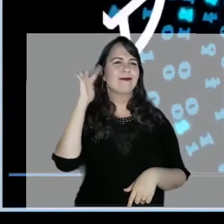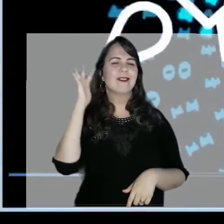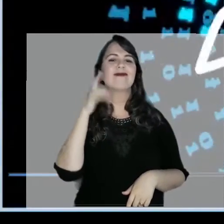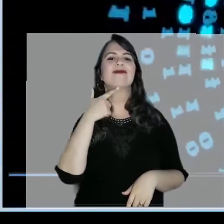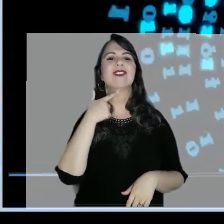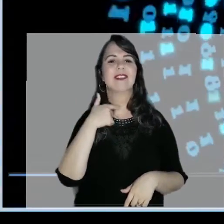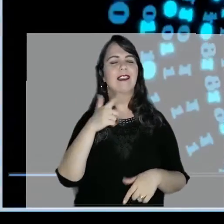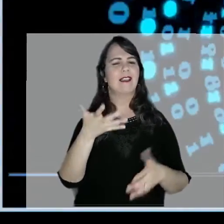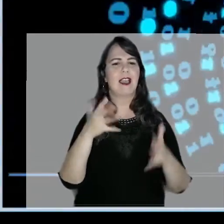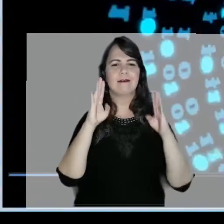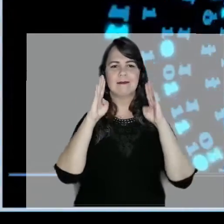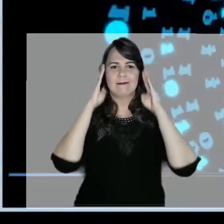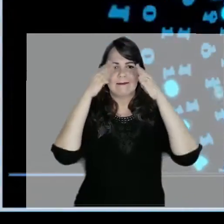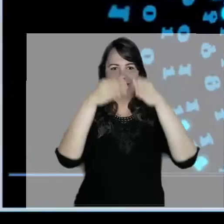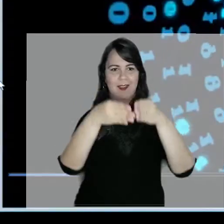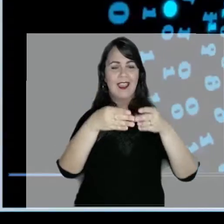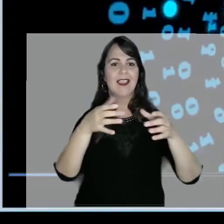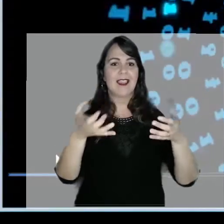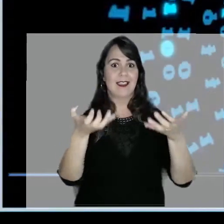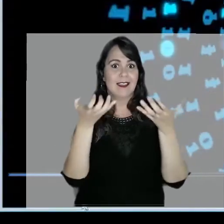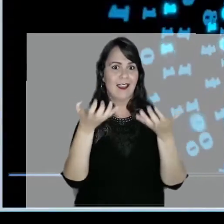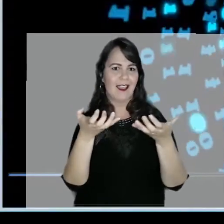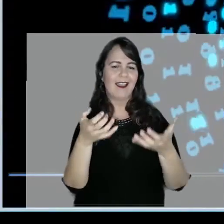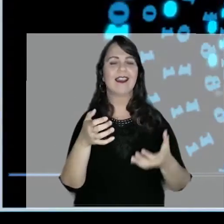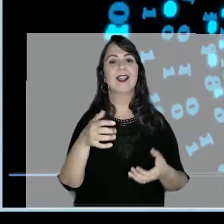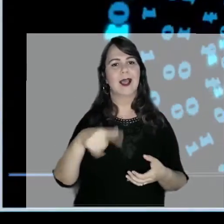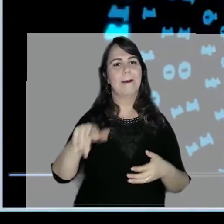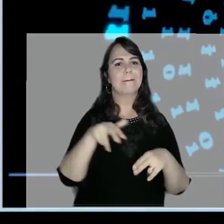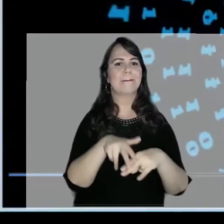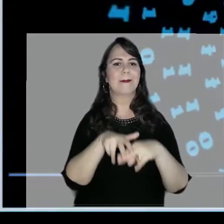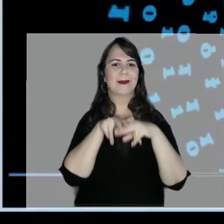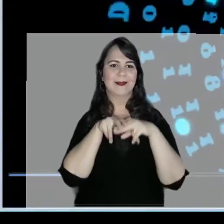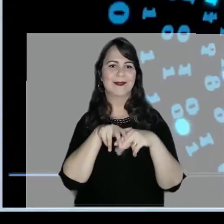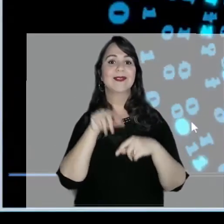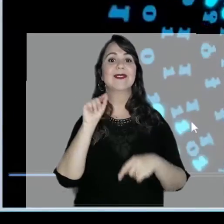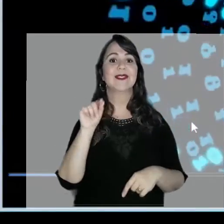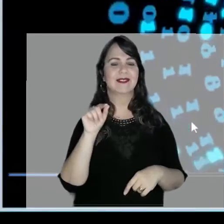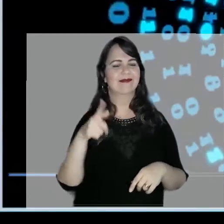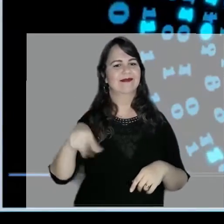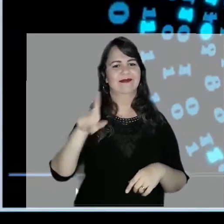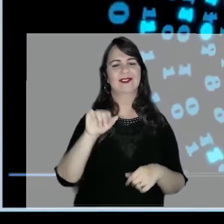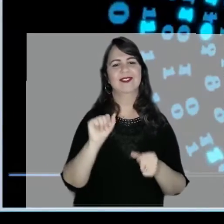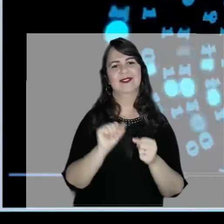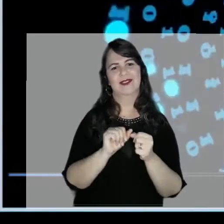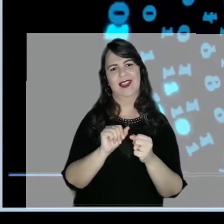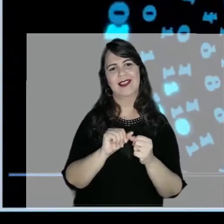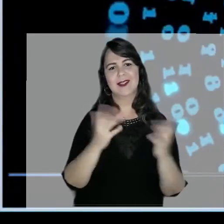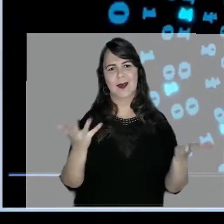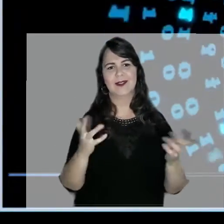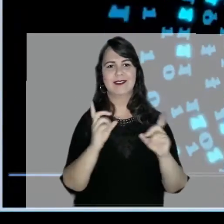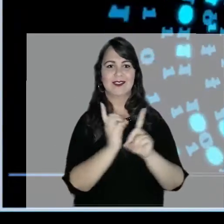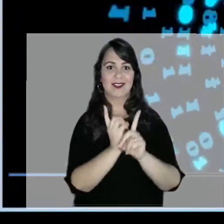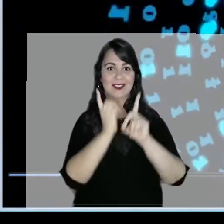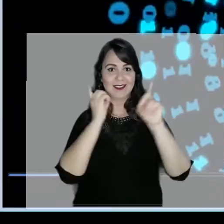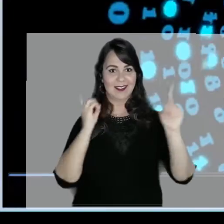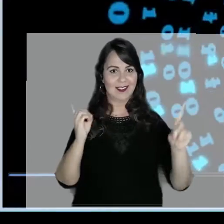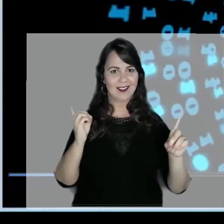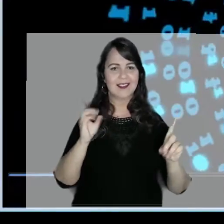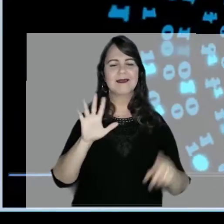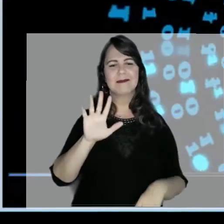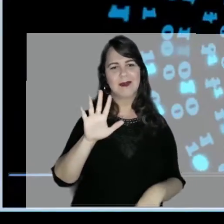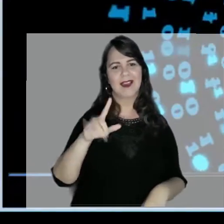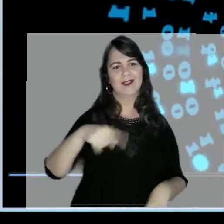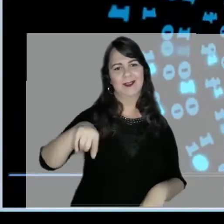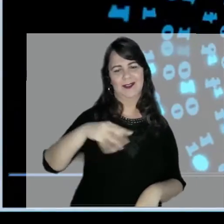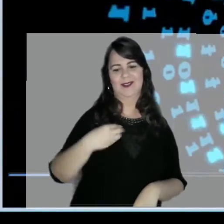alcançar resultados cada vez mais efetivos. E é por isso que, apesar da nossa distância, estamos